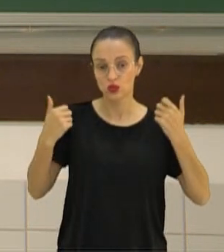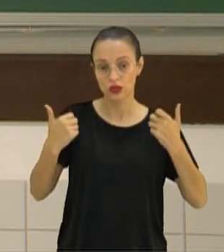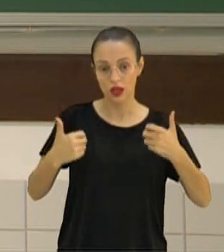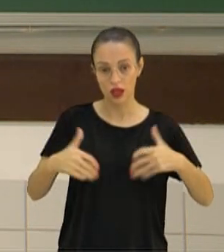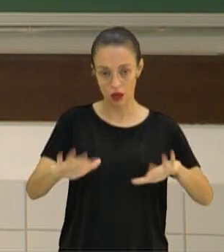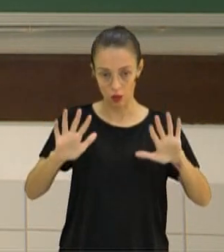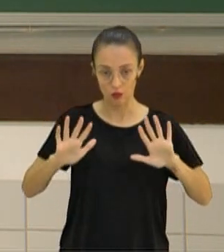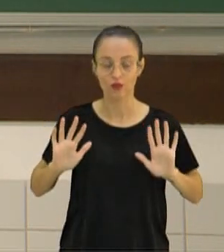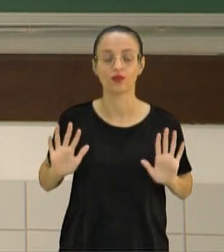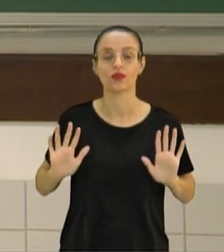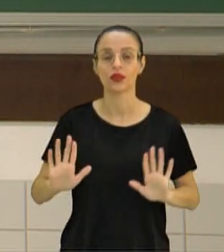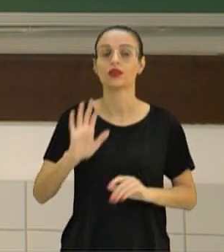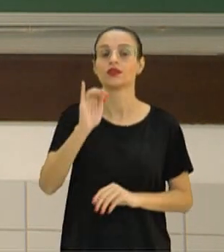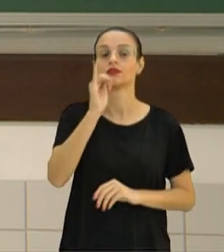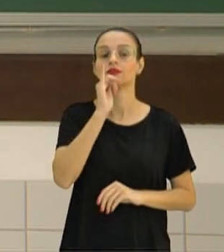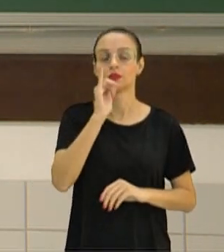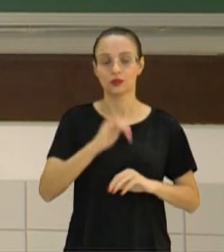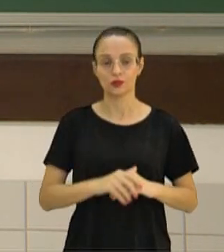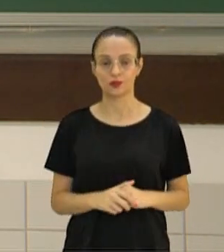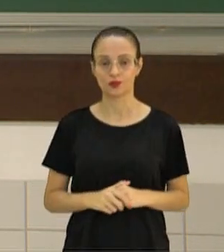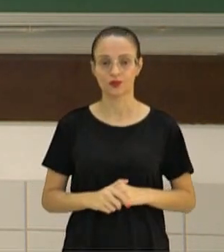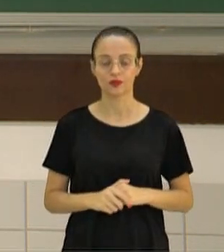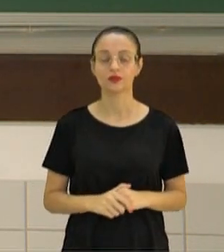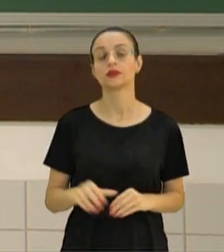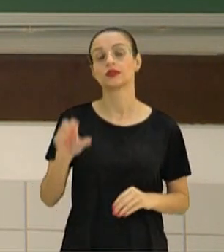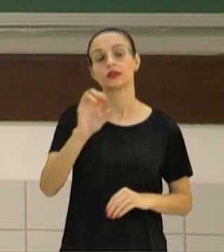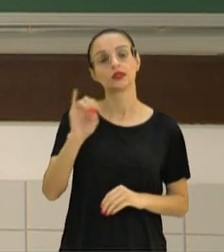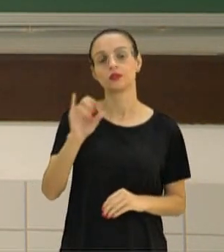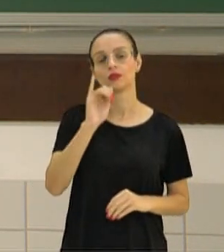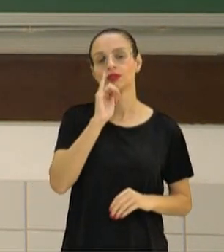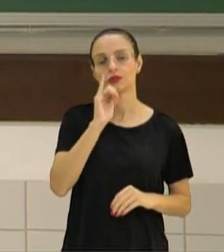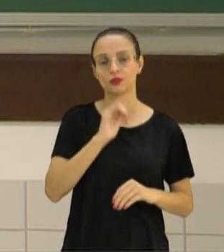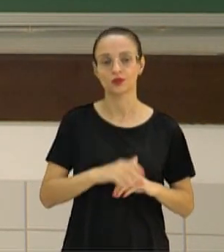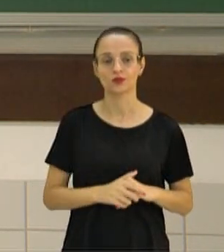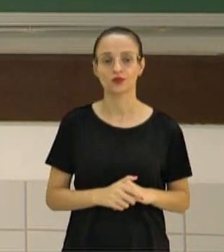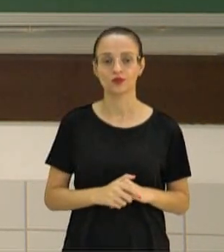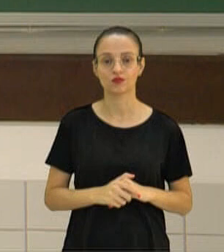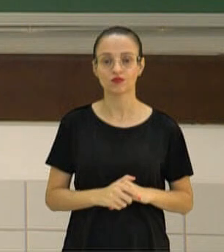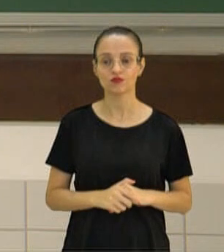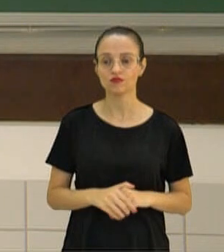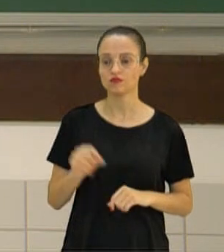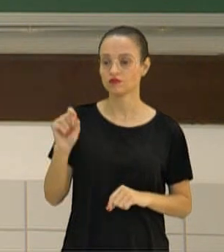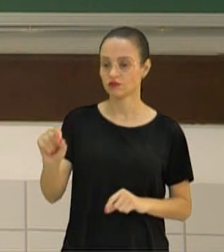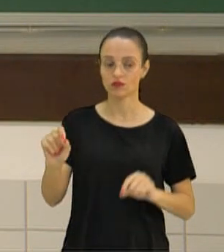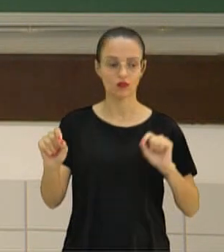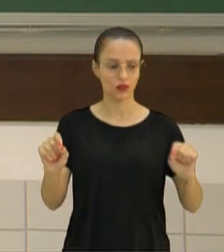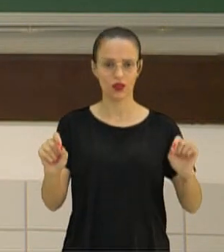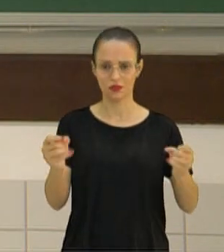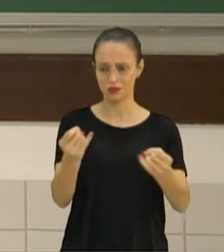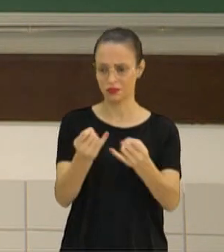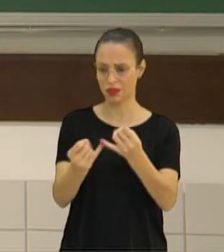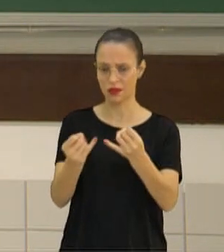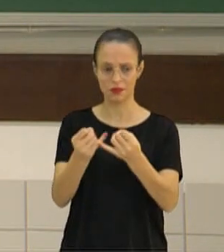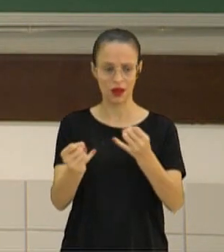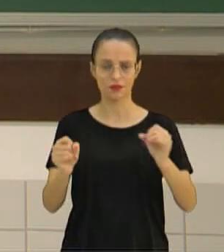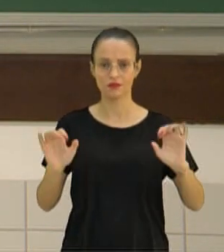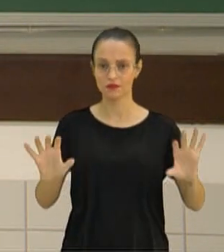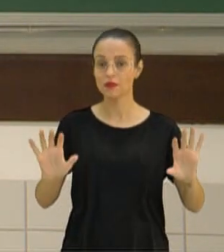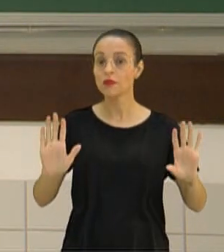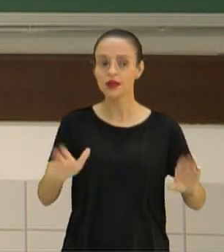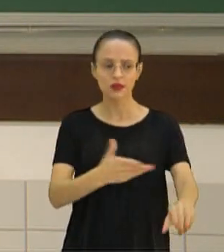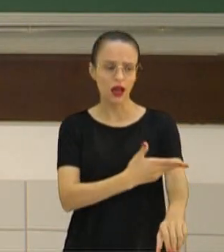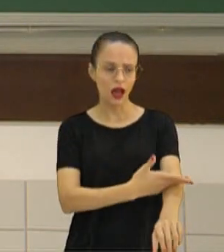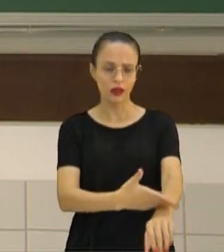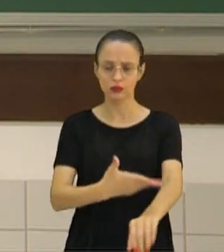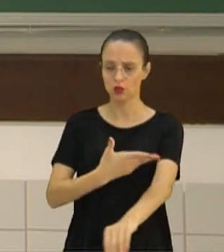Então, por exemplo, se eu pegar dois organismos que são muito parecidos, mas com hábitos de